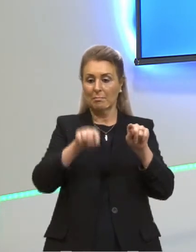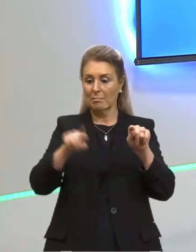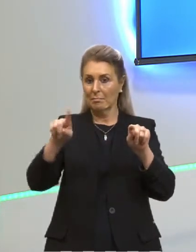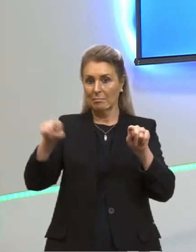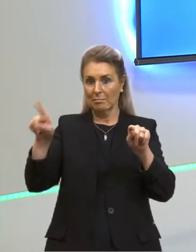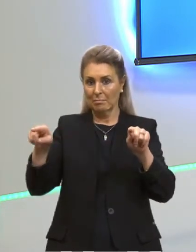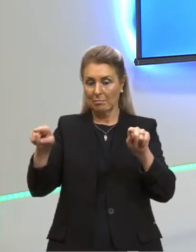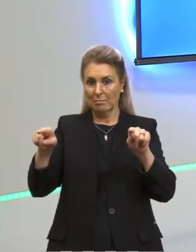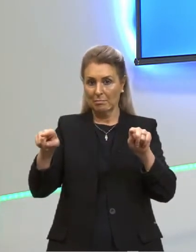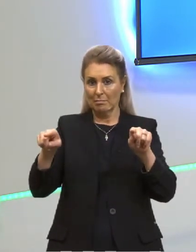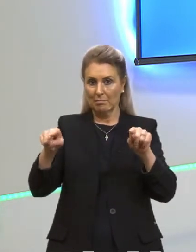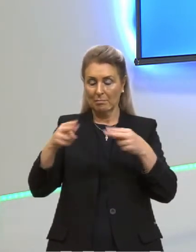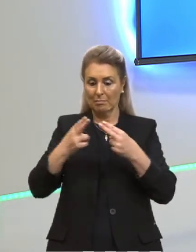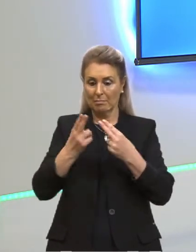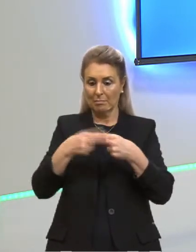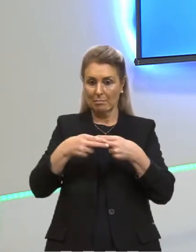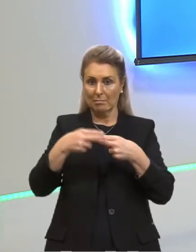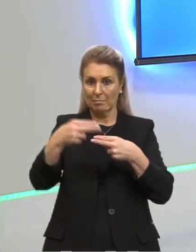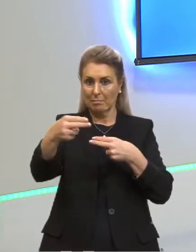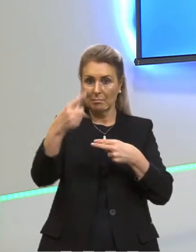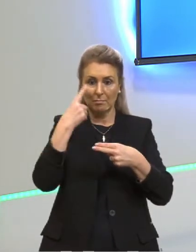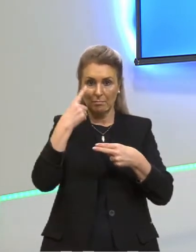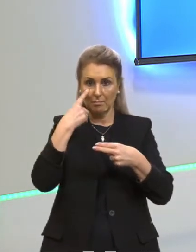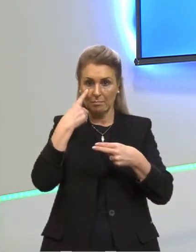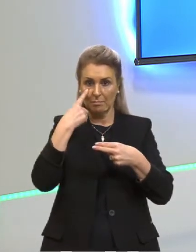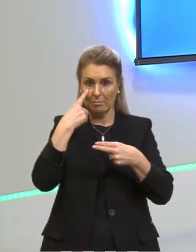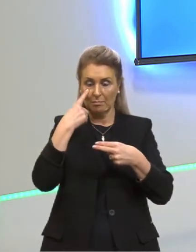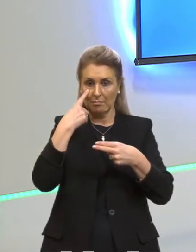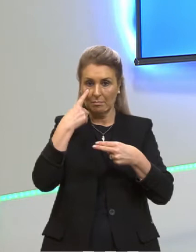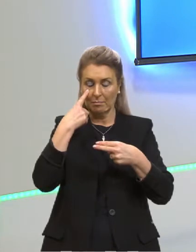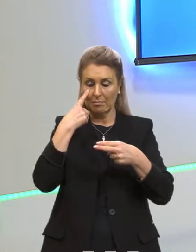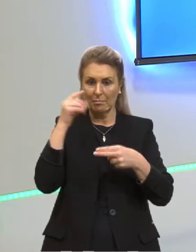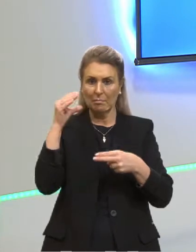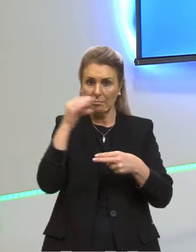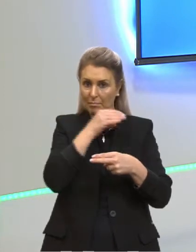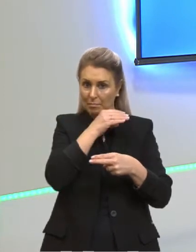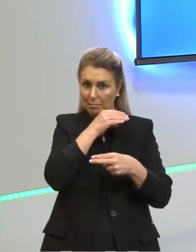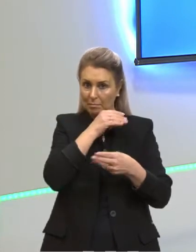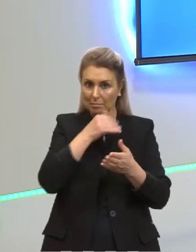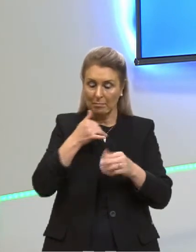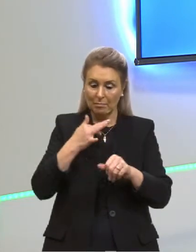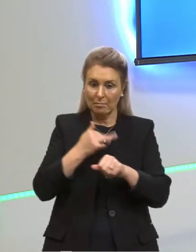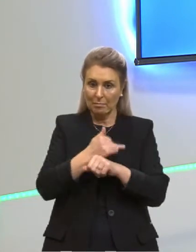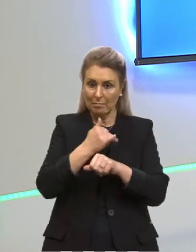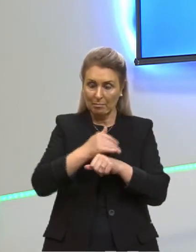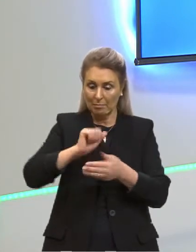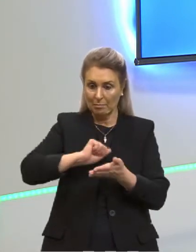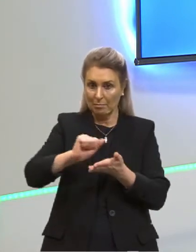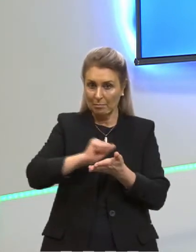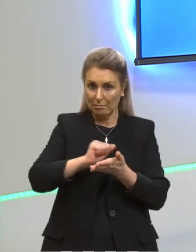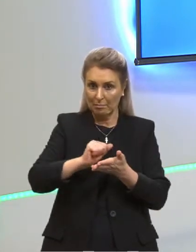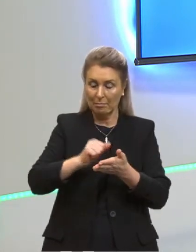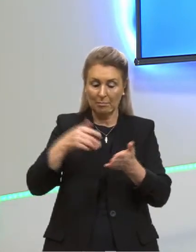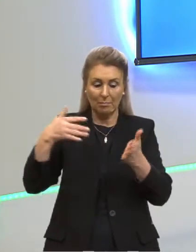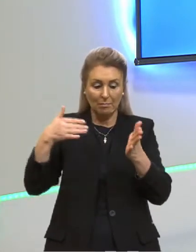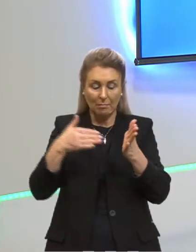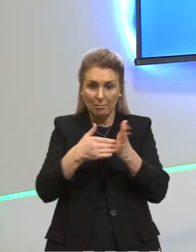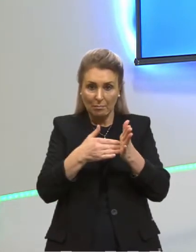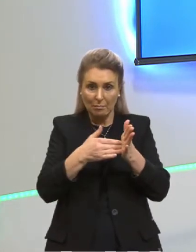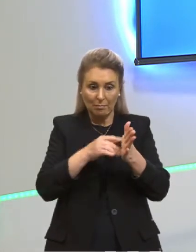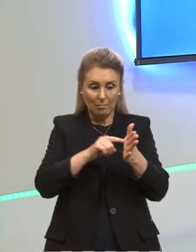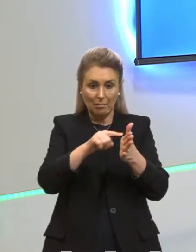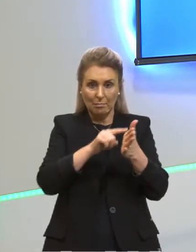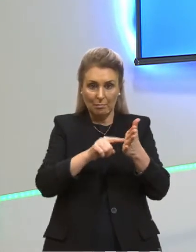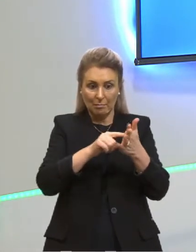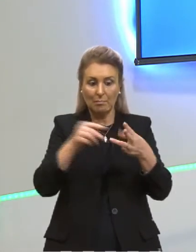radiação que a gente não enxerga, mas que não são radiações que nem o calor do ferro. Tem radiações que penetram na nossa pele, penetram nas